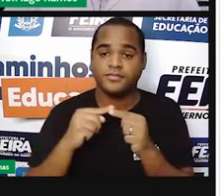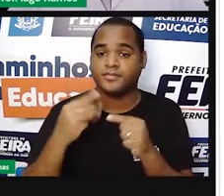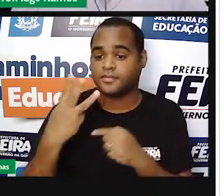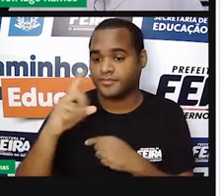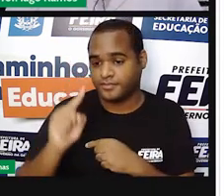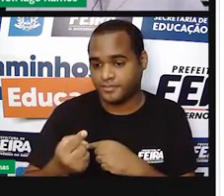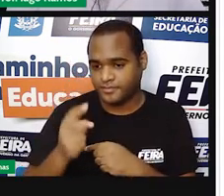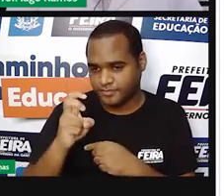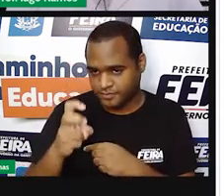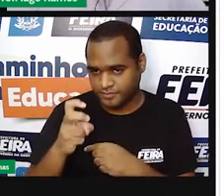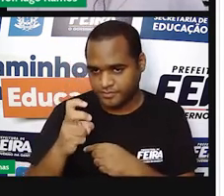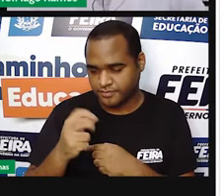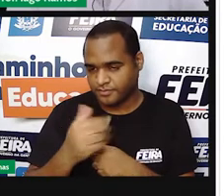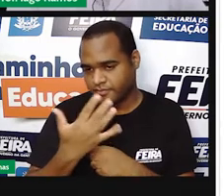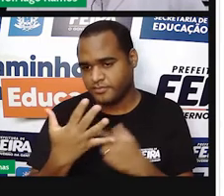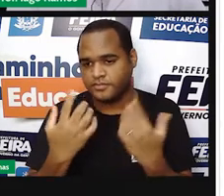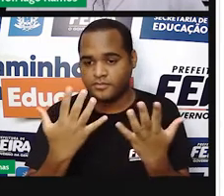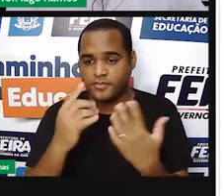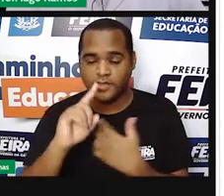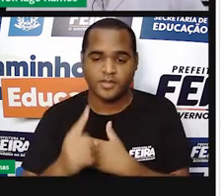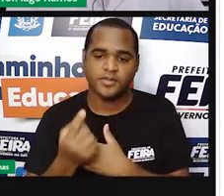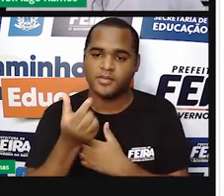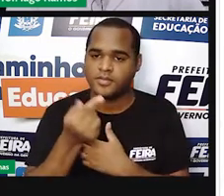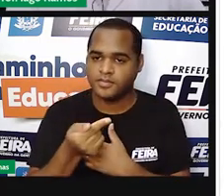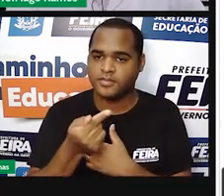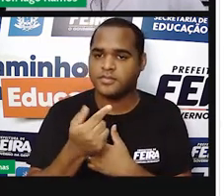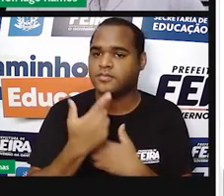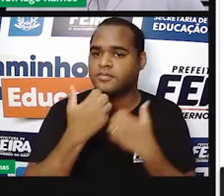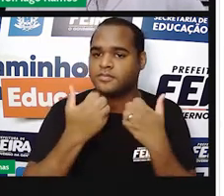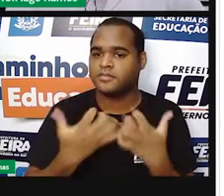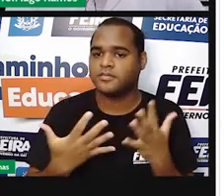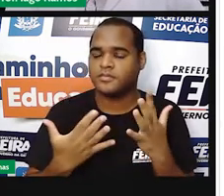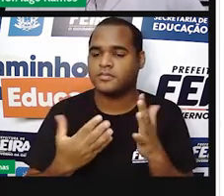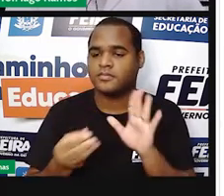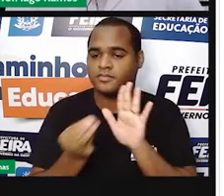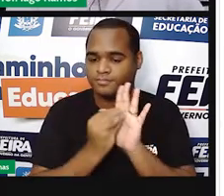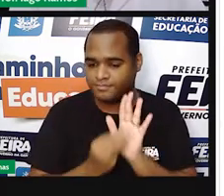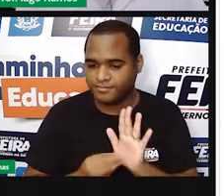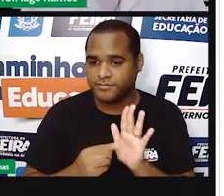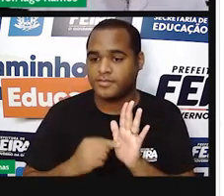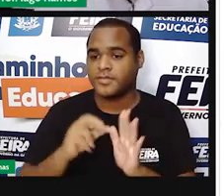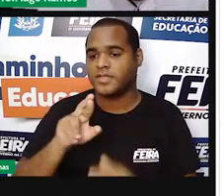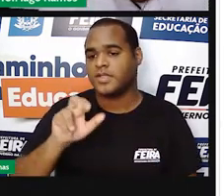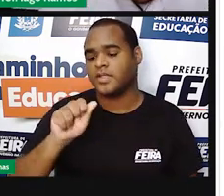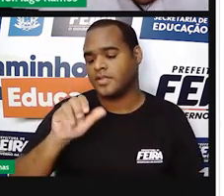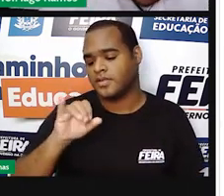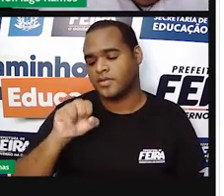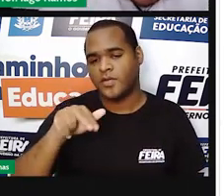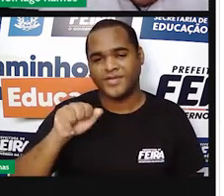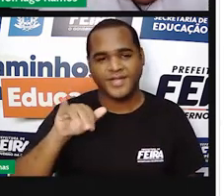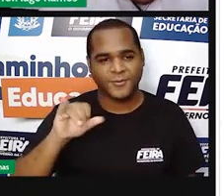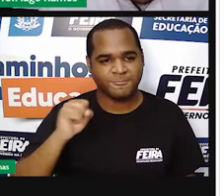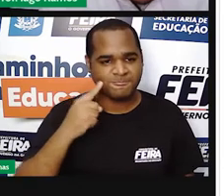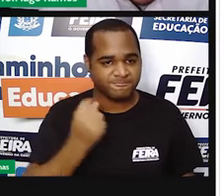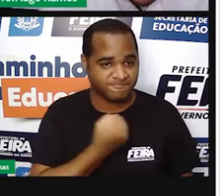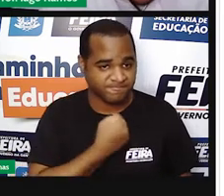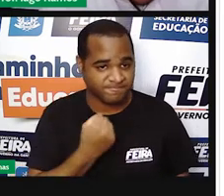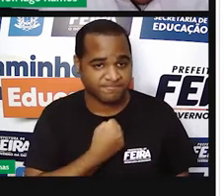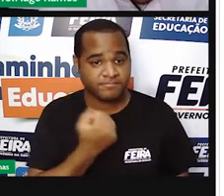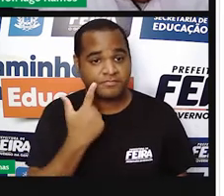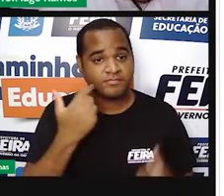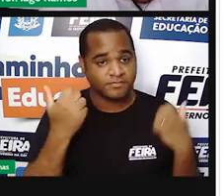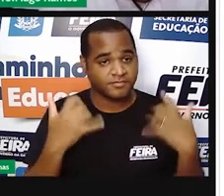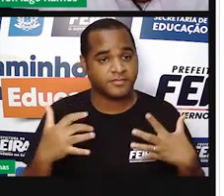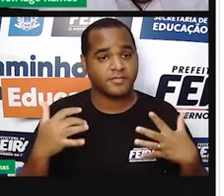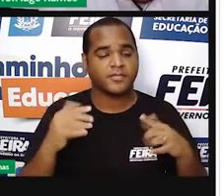,5 e 1,7 são chamados de números racionais. E eu vou te explicar